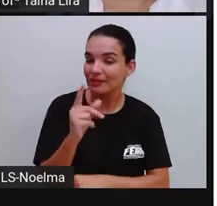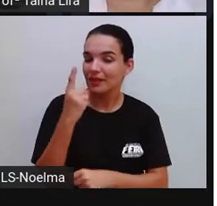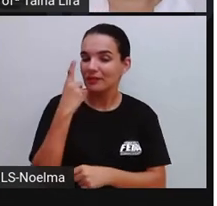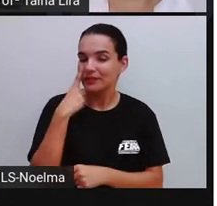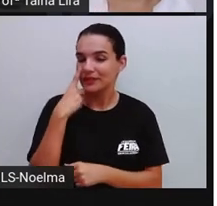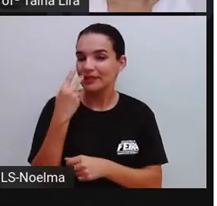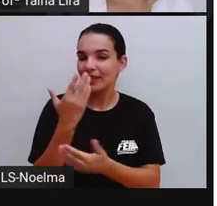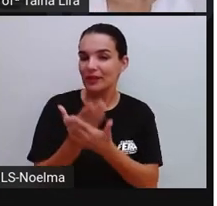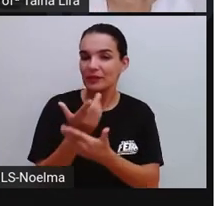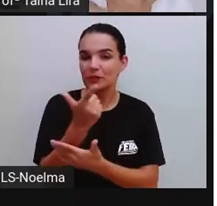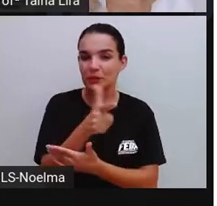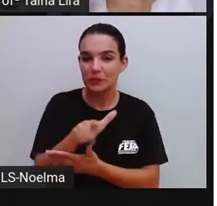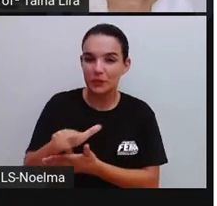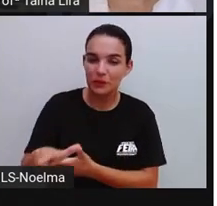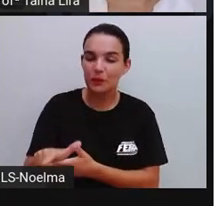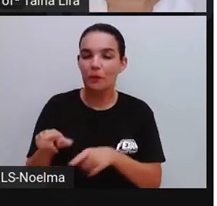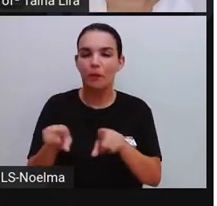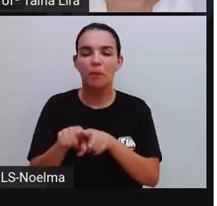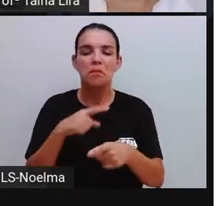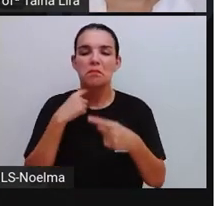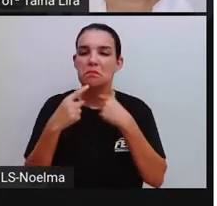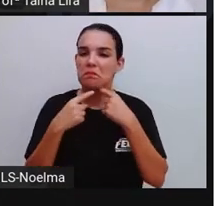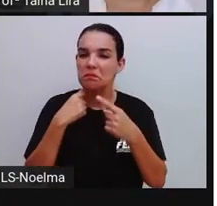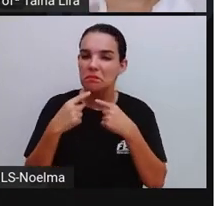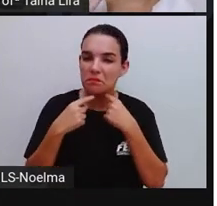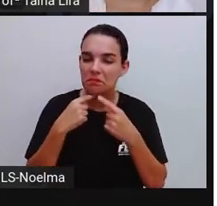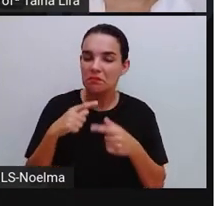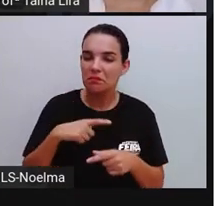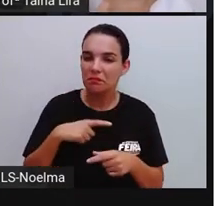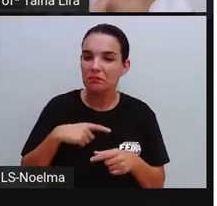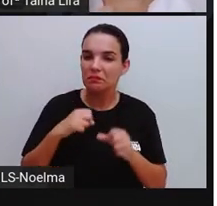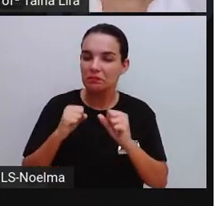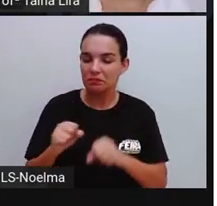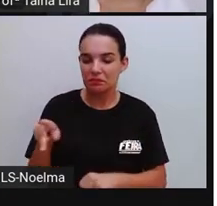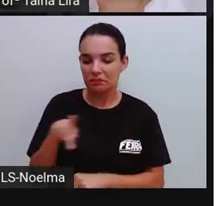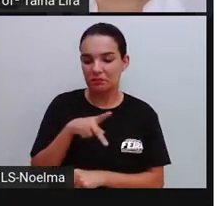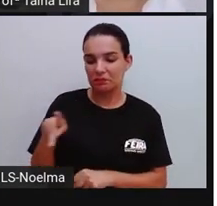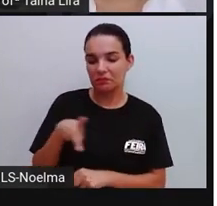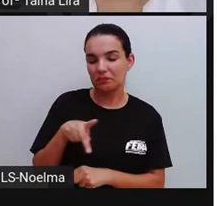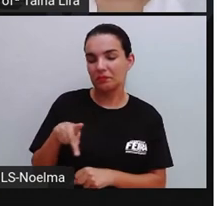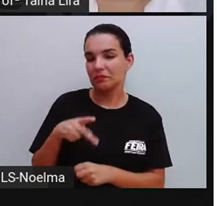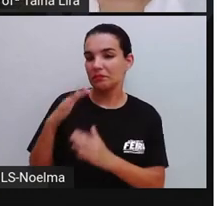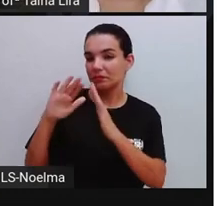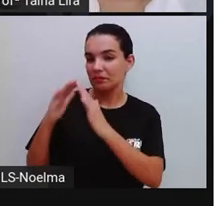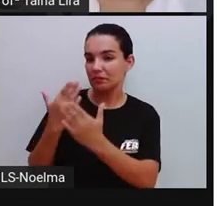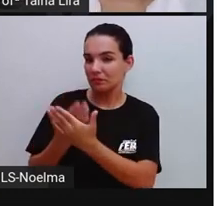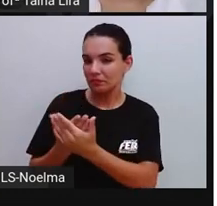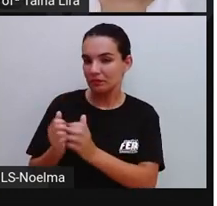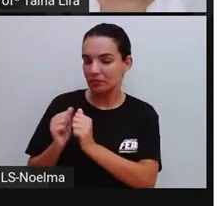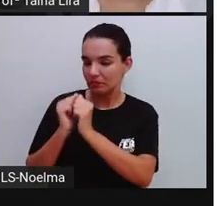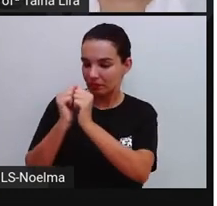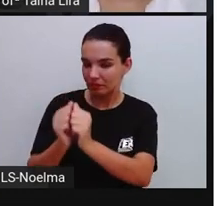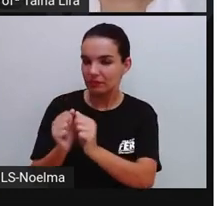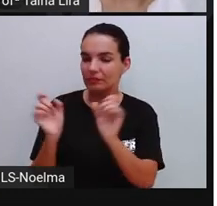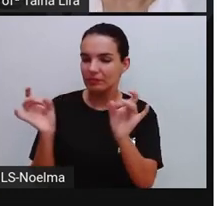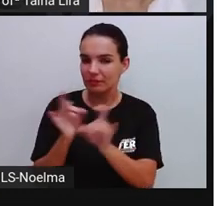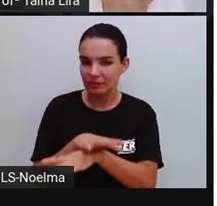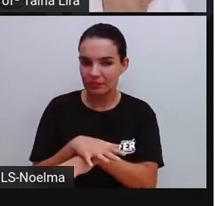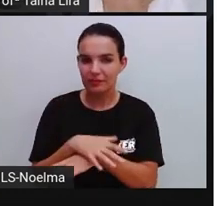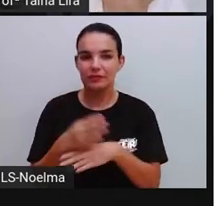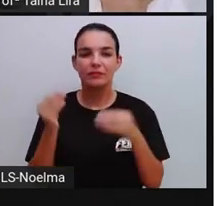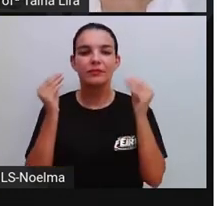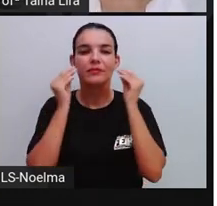aula novamente. Tira as dúvidas aí, tá? Com seu professor, sua professora na escola. Troca ideias com os coleguinhas, tá bom?